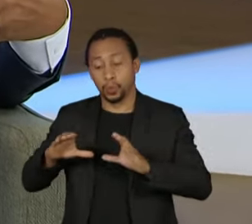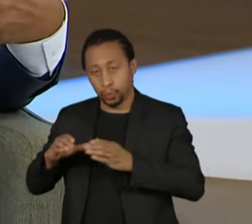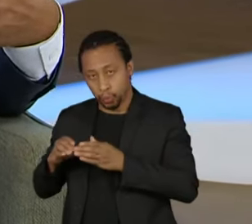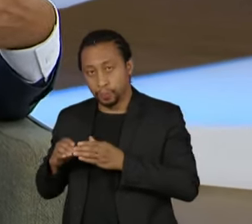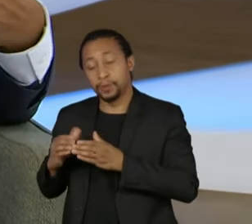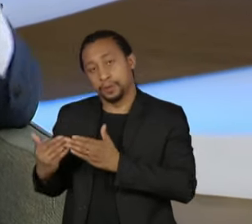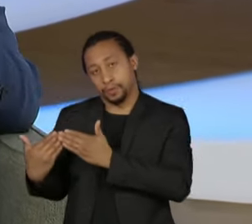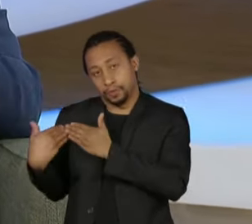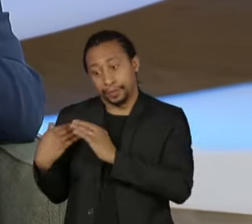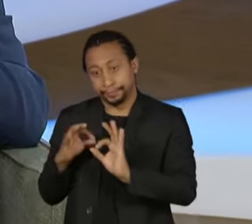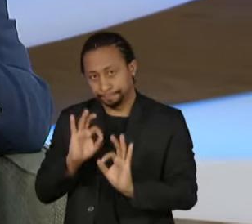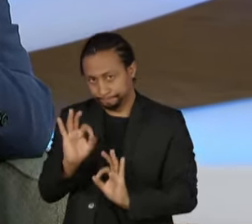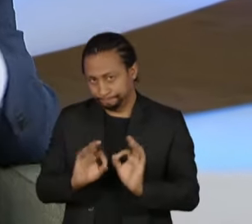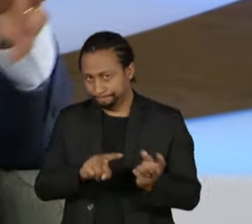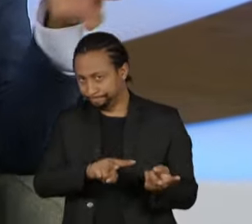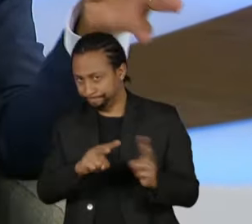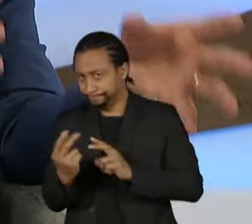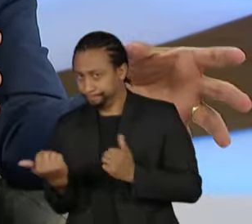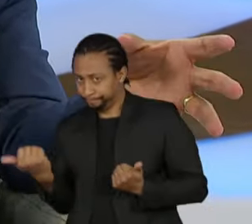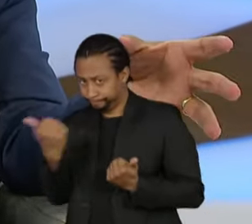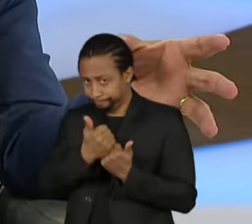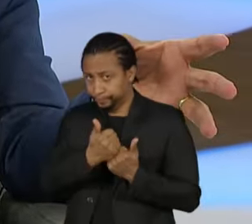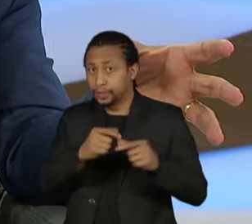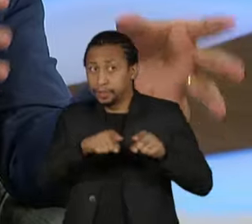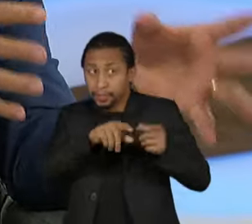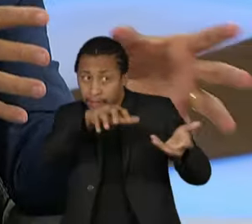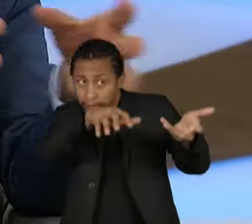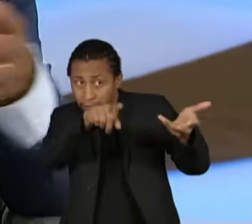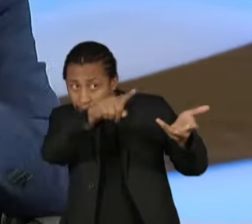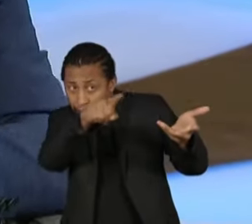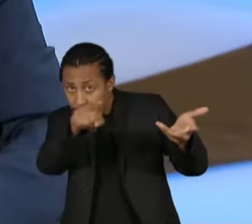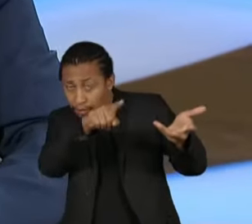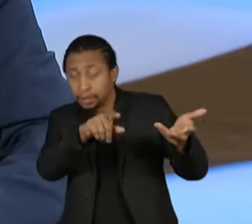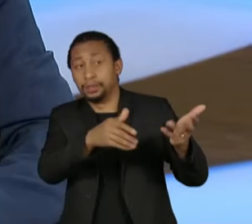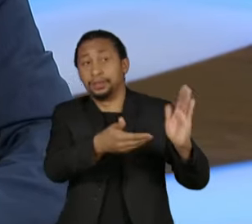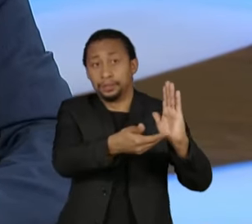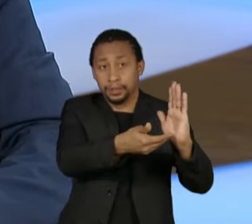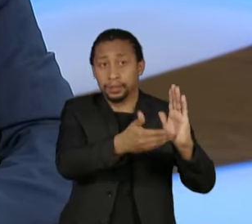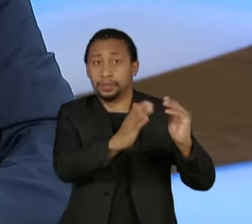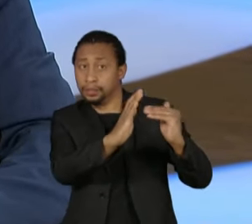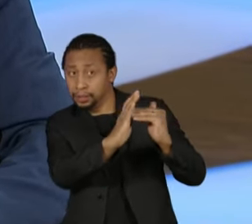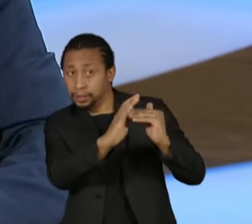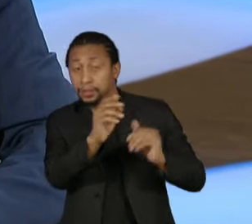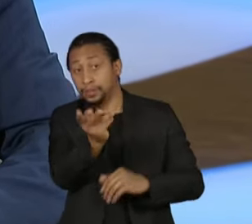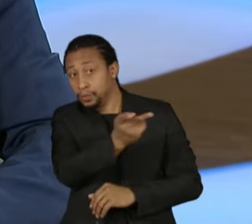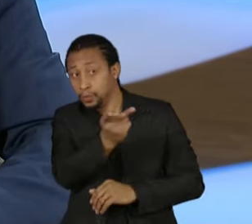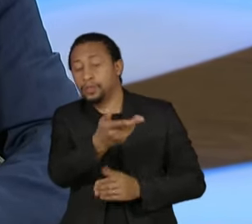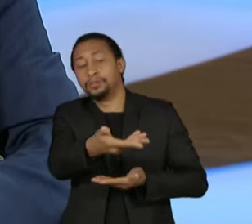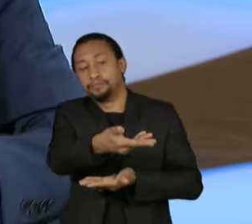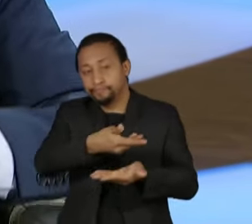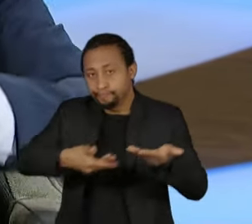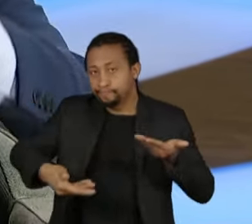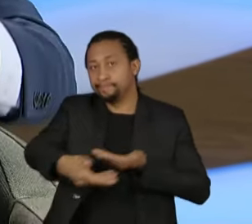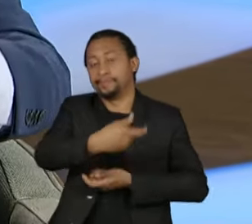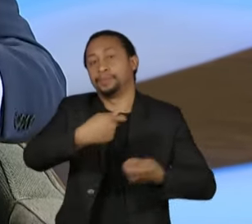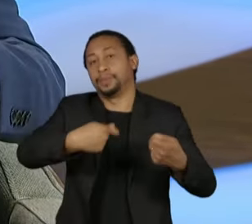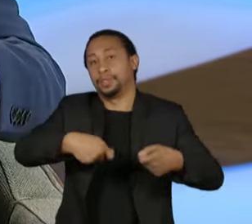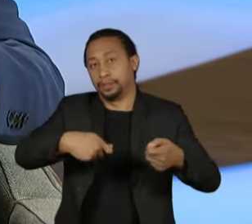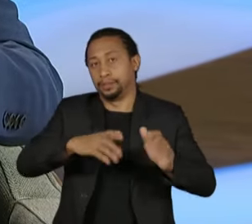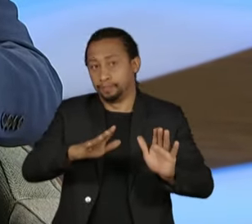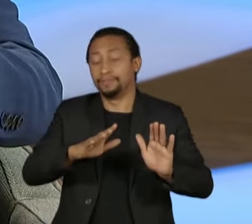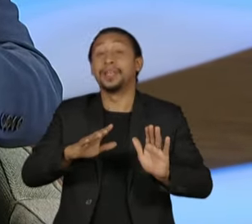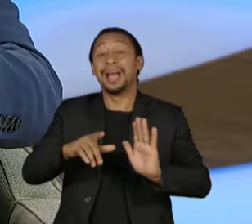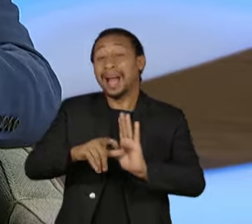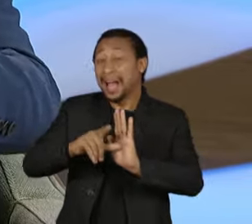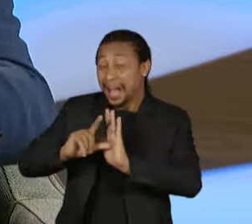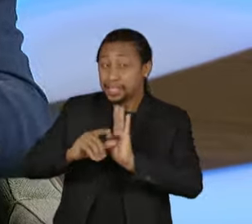Para quê? Para que a proposta que deve ser encaminhada primeiro ao Senado, ou seja, da entrada